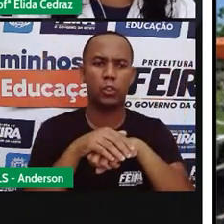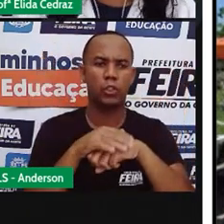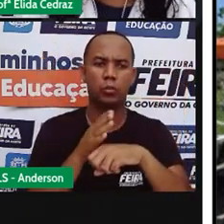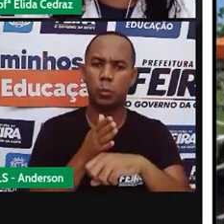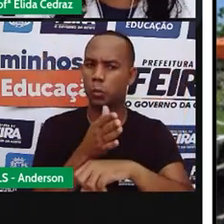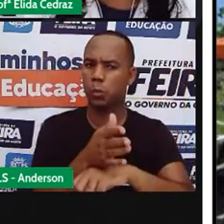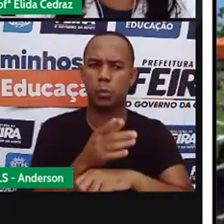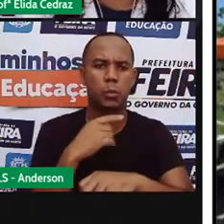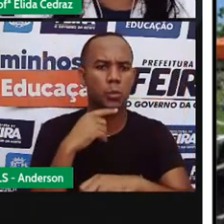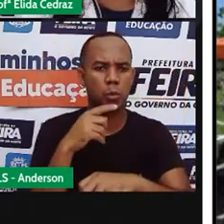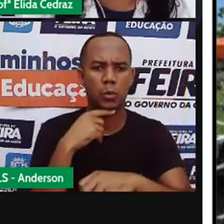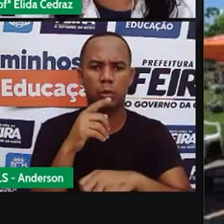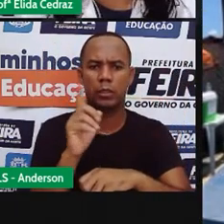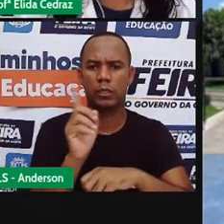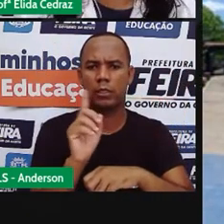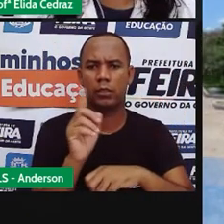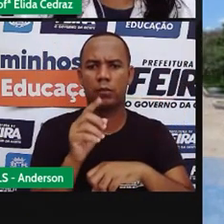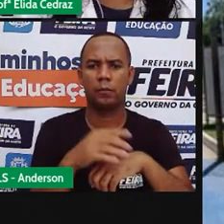das 8 horas.